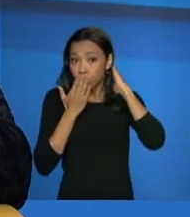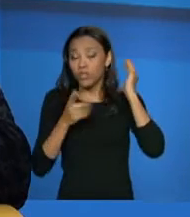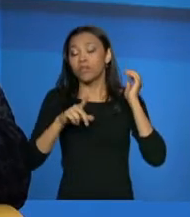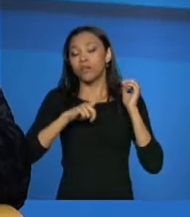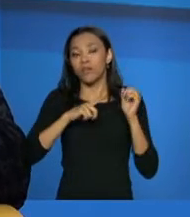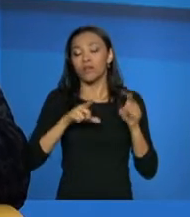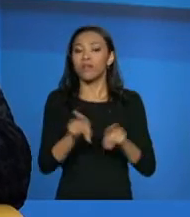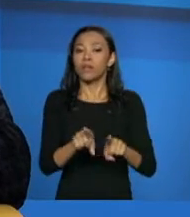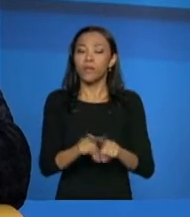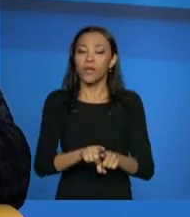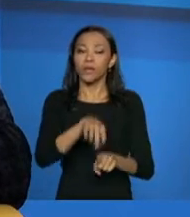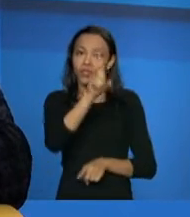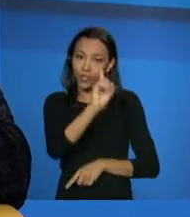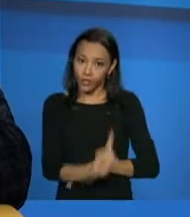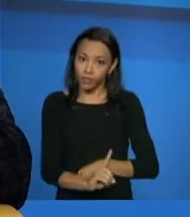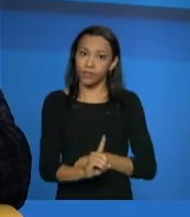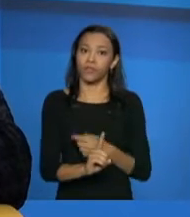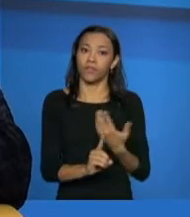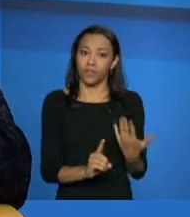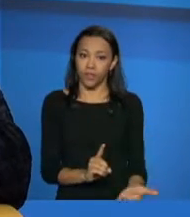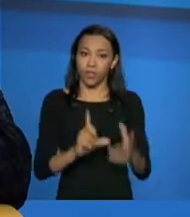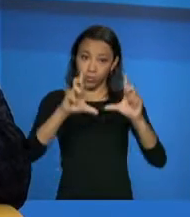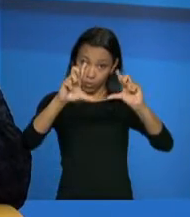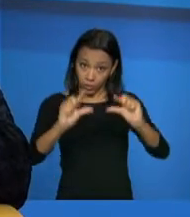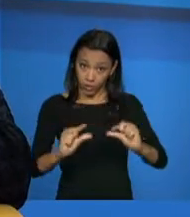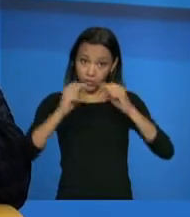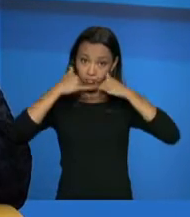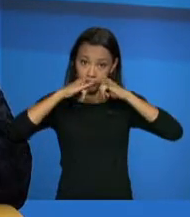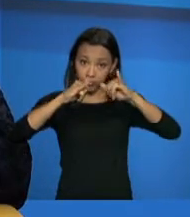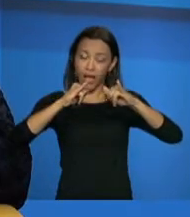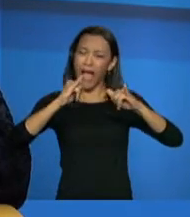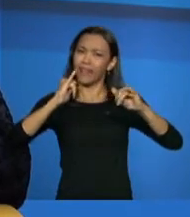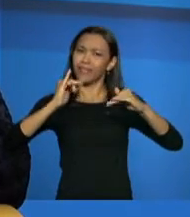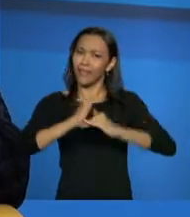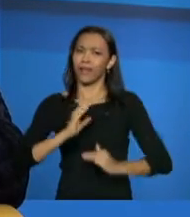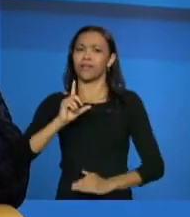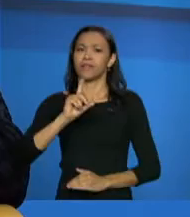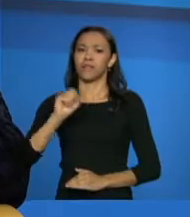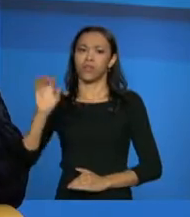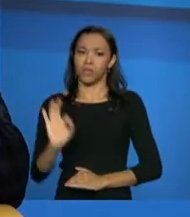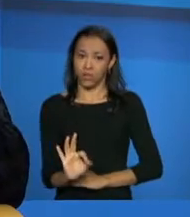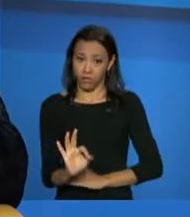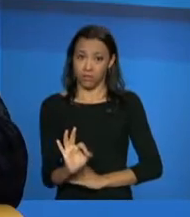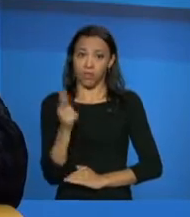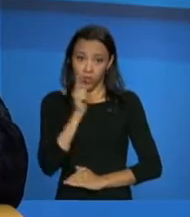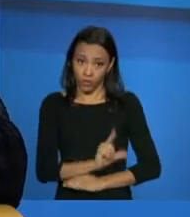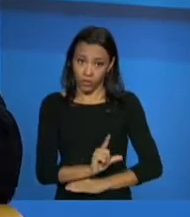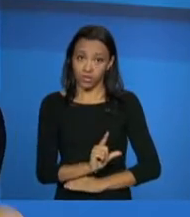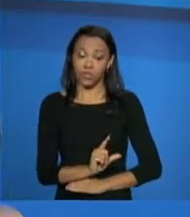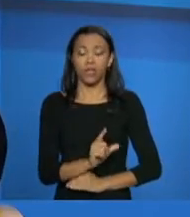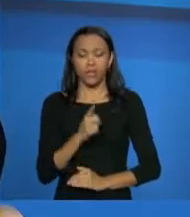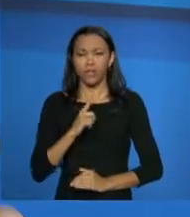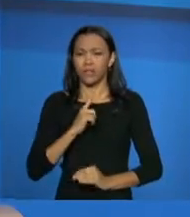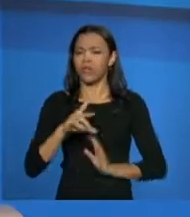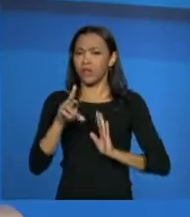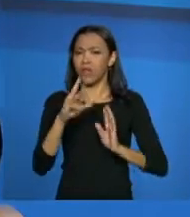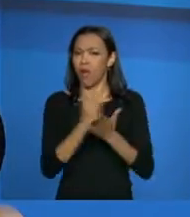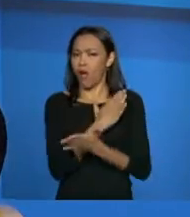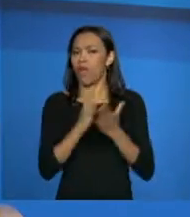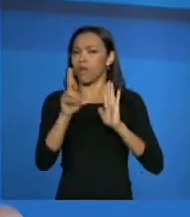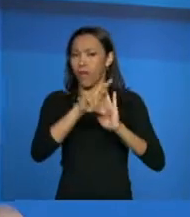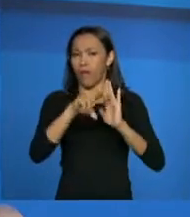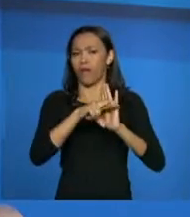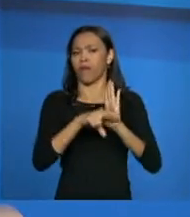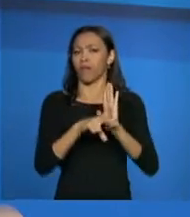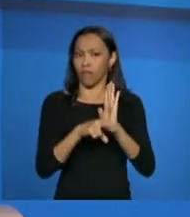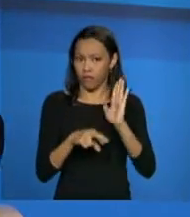isenção maior da tarifa, que pode chegar até 100%, na verdade. Então, ele tem alguns critérios ali específicos, mas